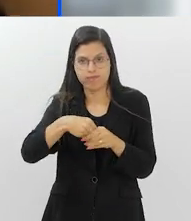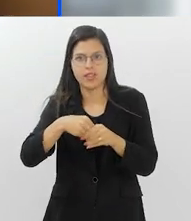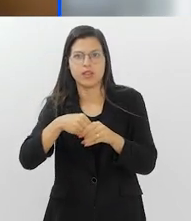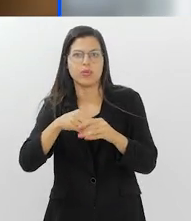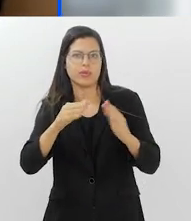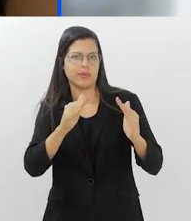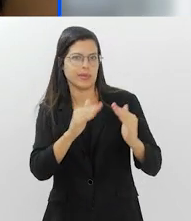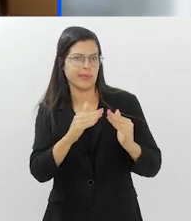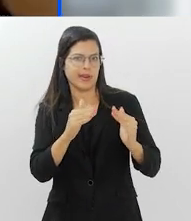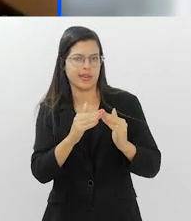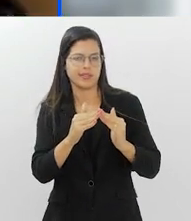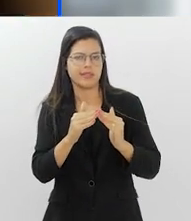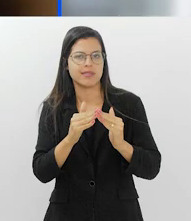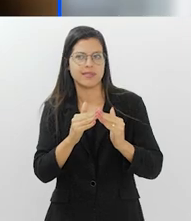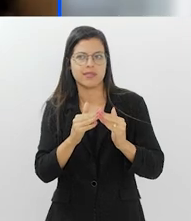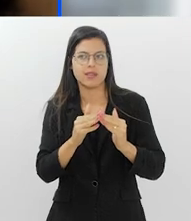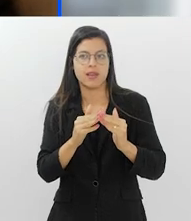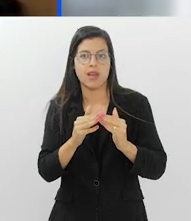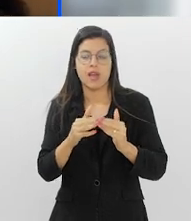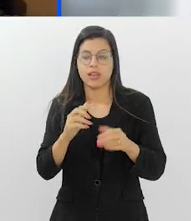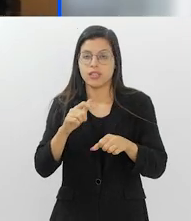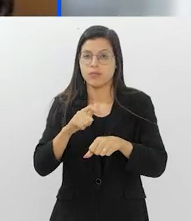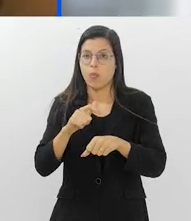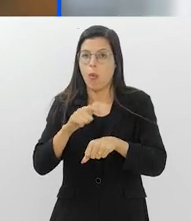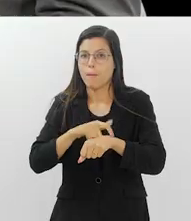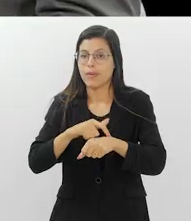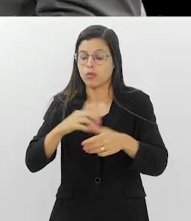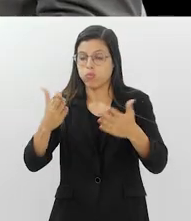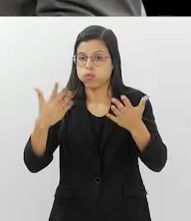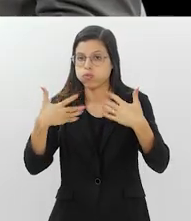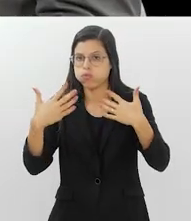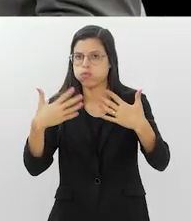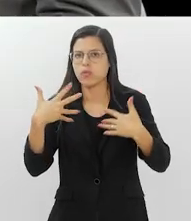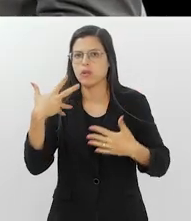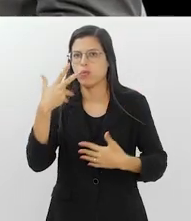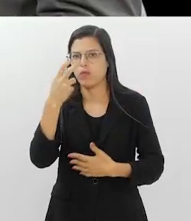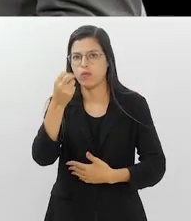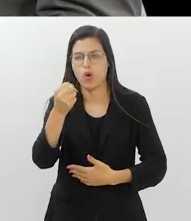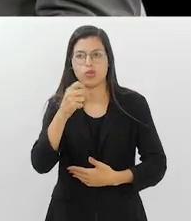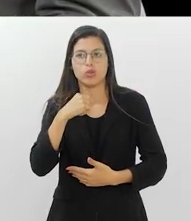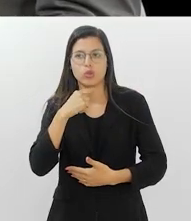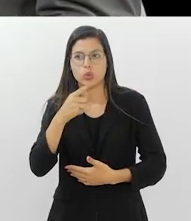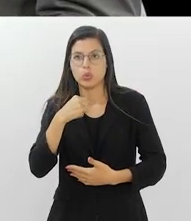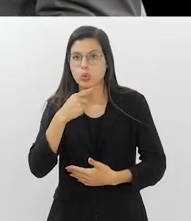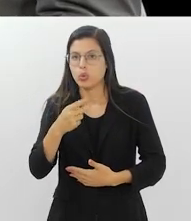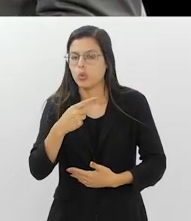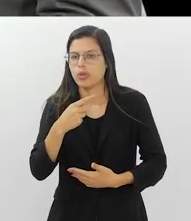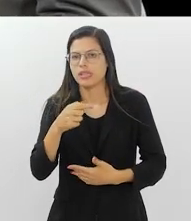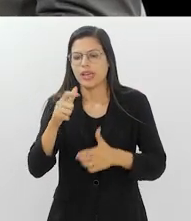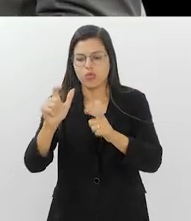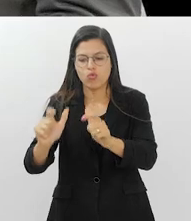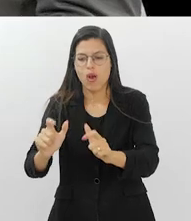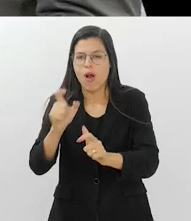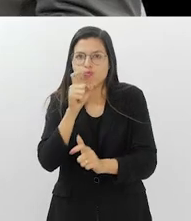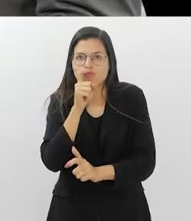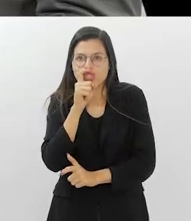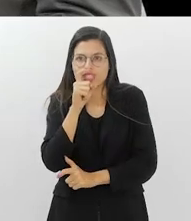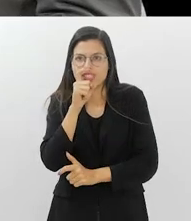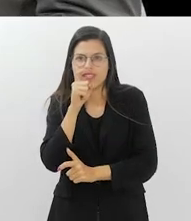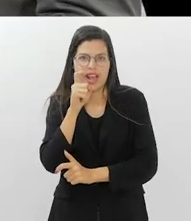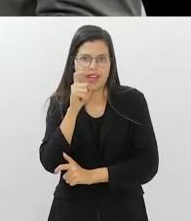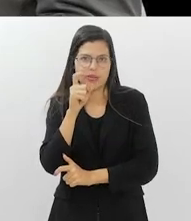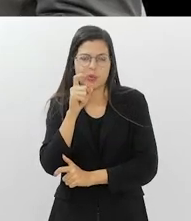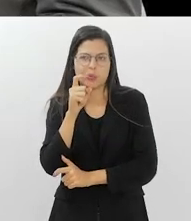no mesmo cômodo, né? Então, durante uma onda de calor, você não consegue resfriar aquele lugar, né? Então,